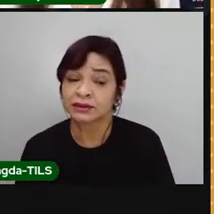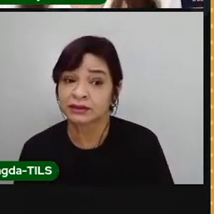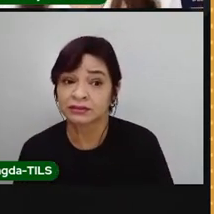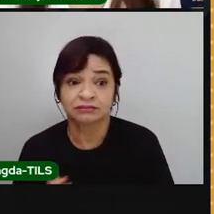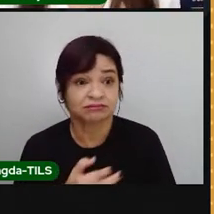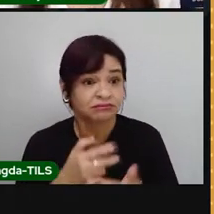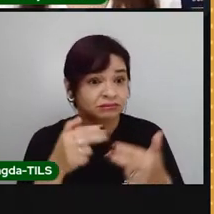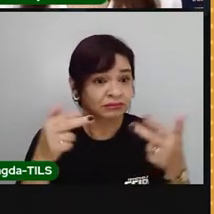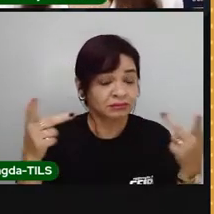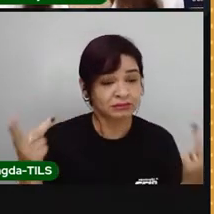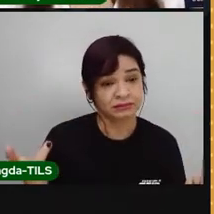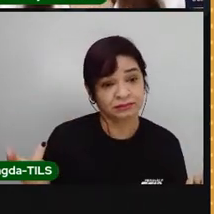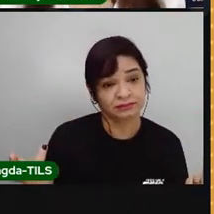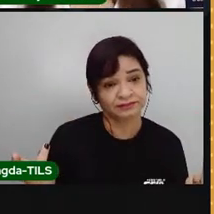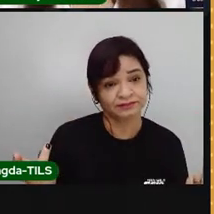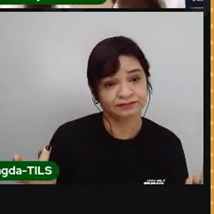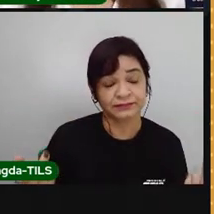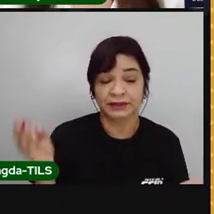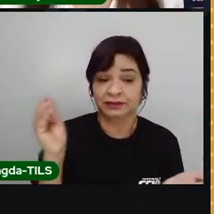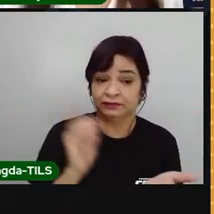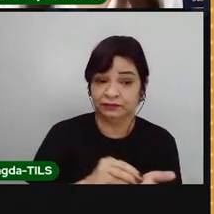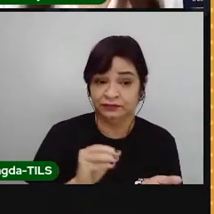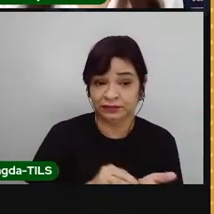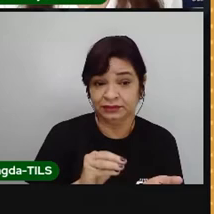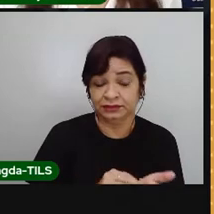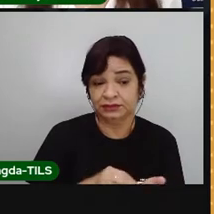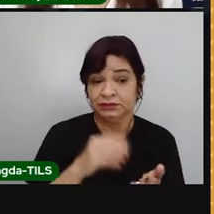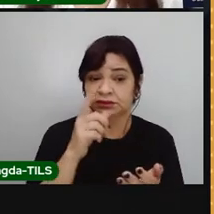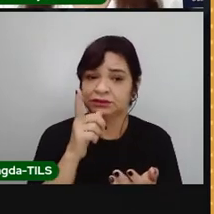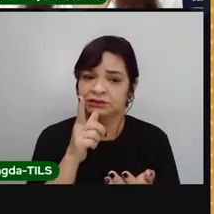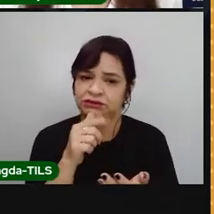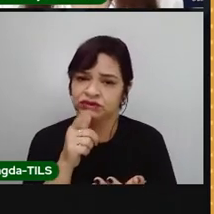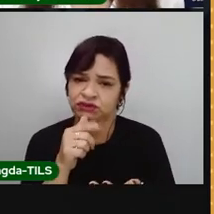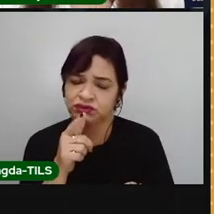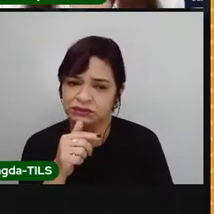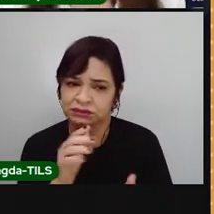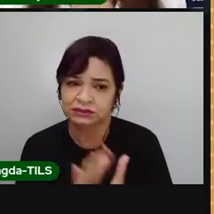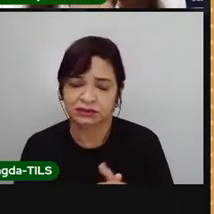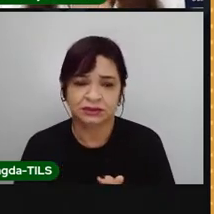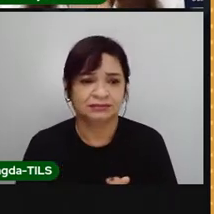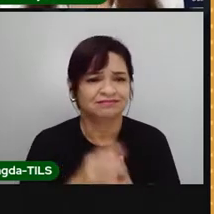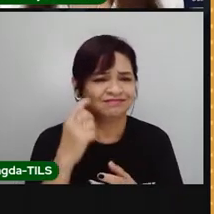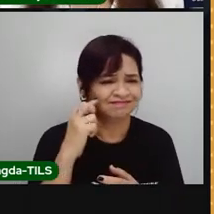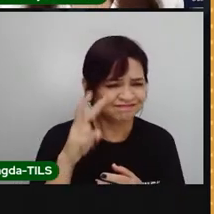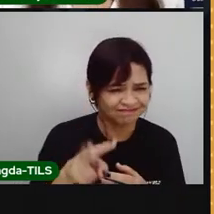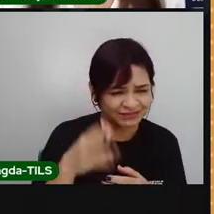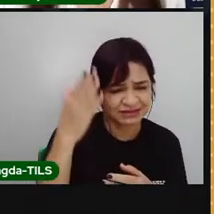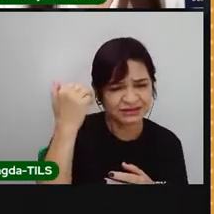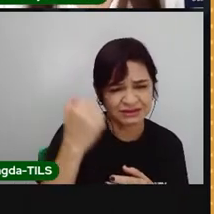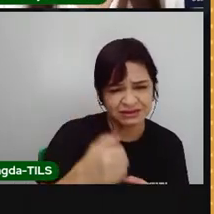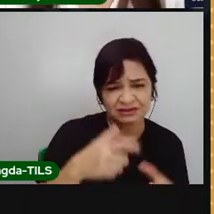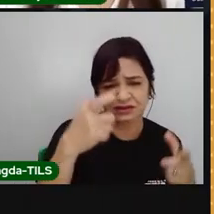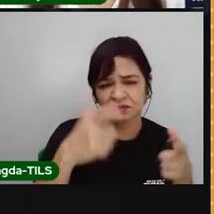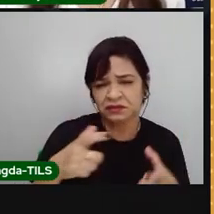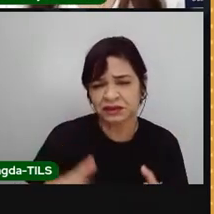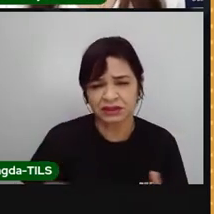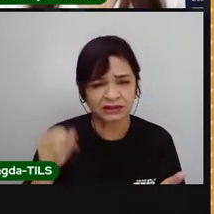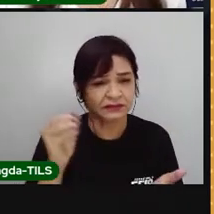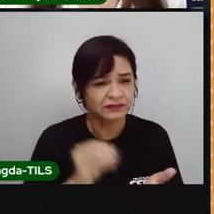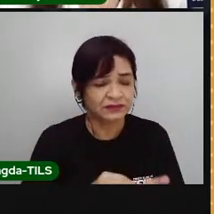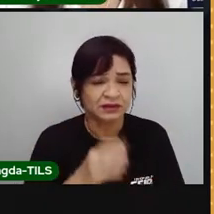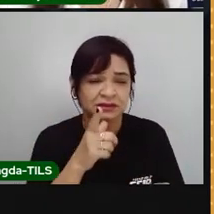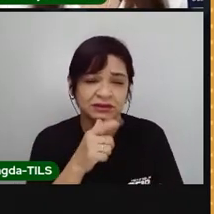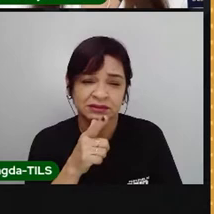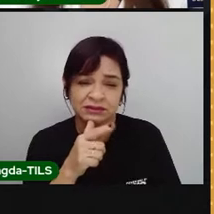coisas. A própria escassez de água, né? Lugares que a gente sabe que já não tem esse recurso. O desaparecimento